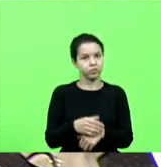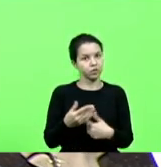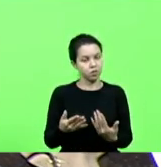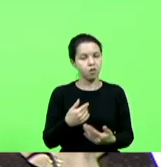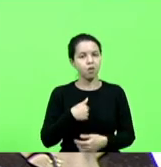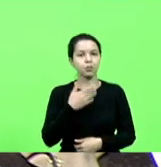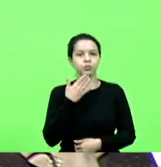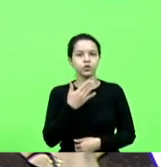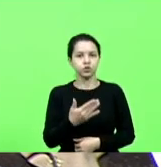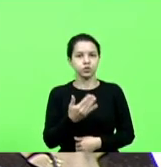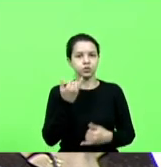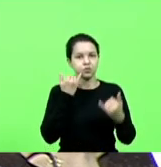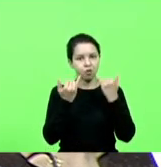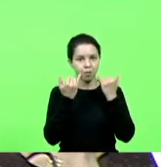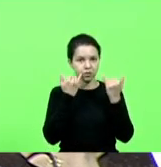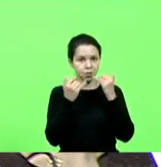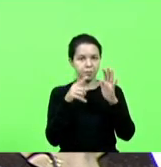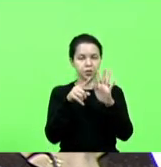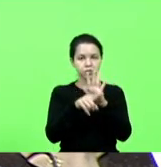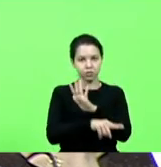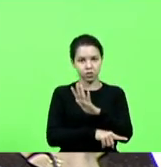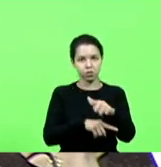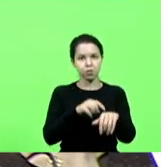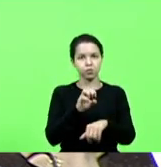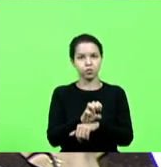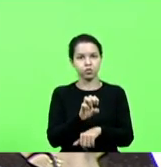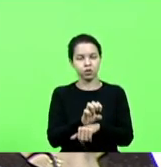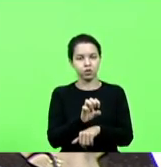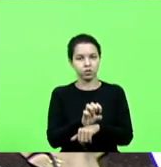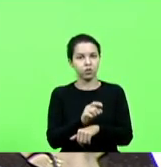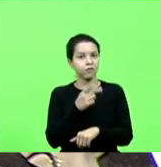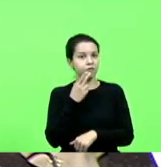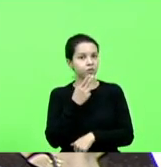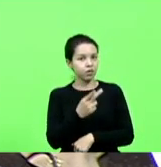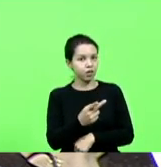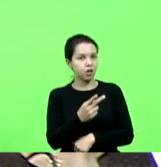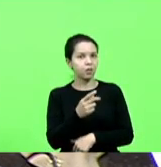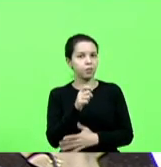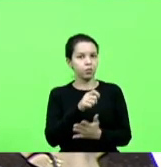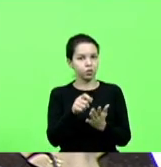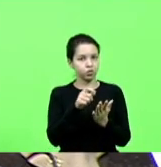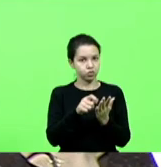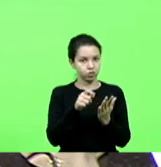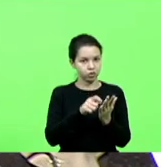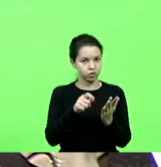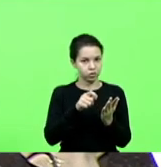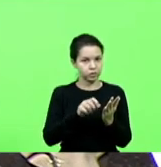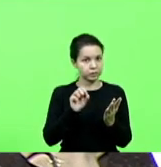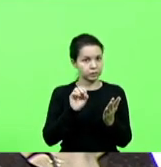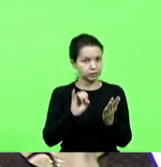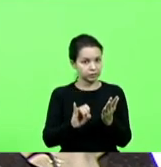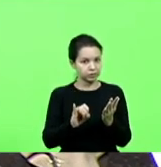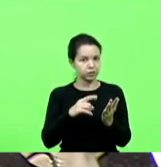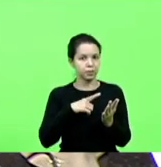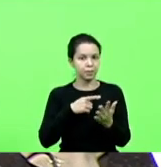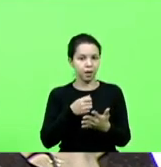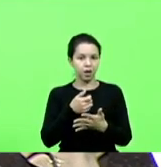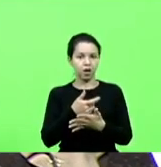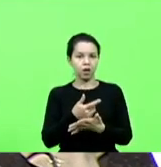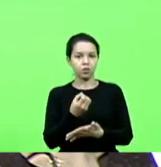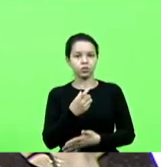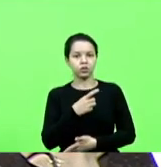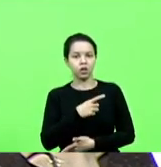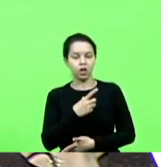informação perguntando para o Estado, para que ele dissesse por escrito para nós se estava pagando e quanto estava